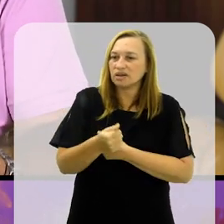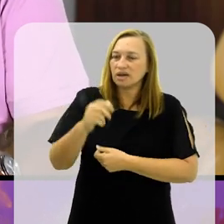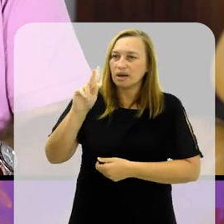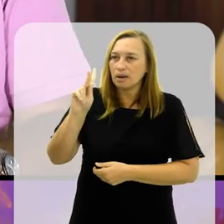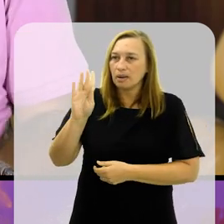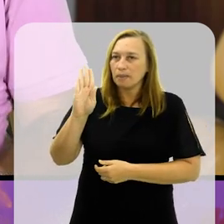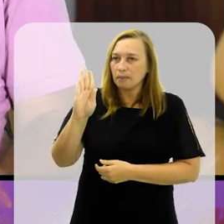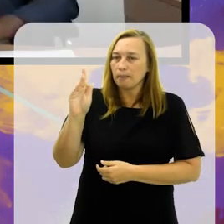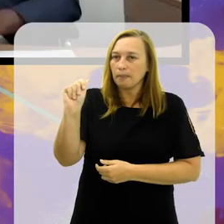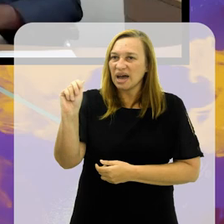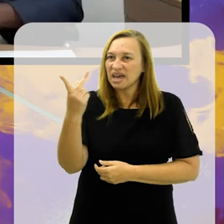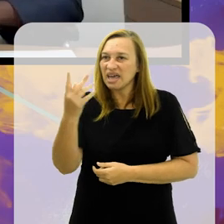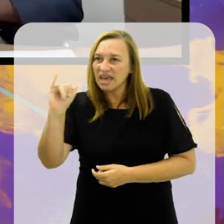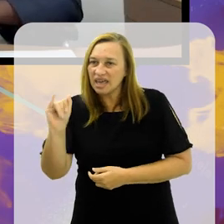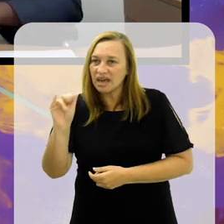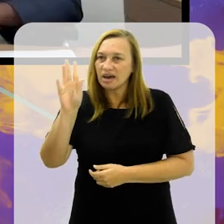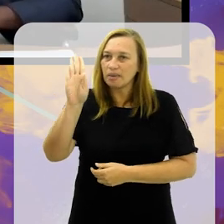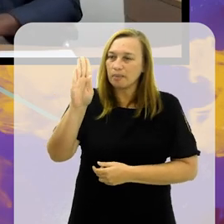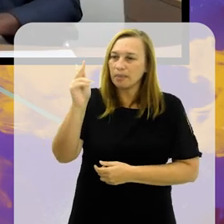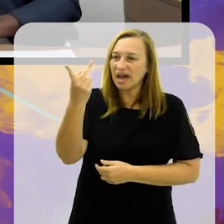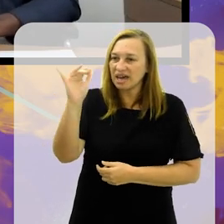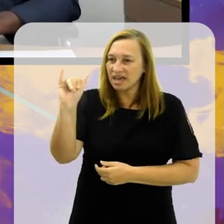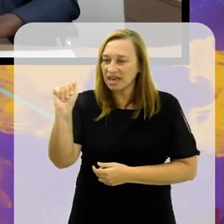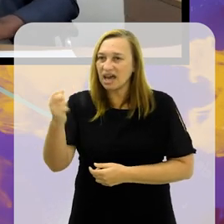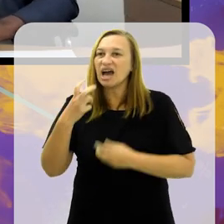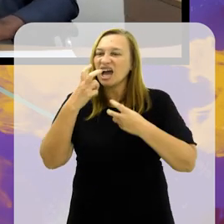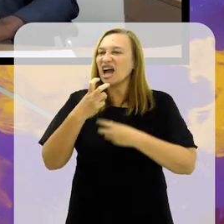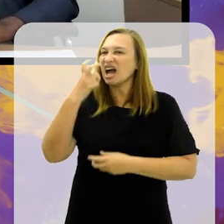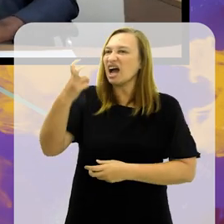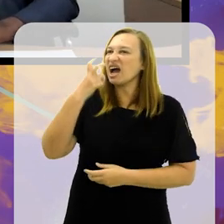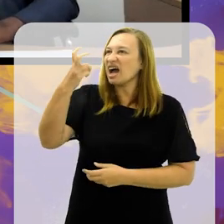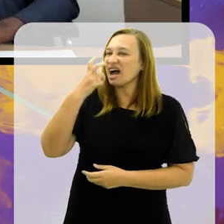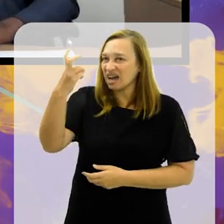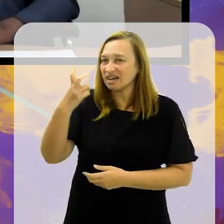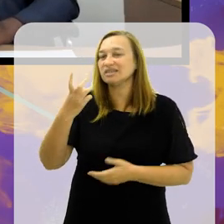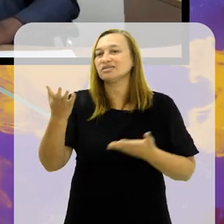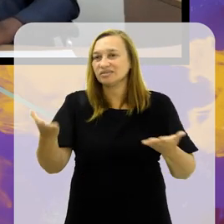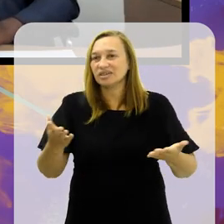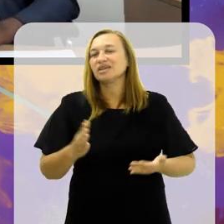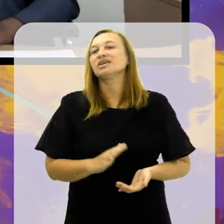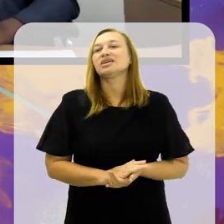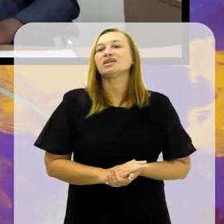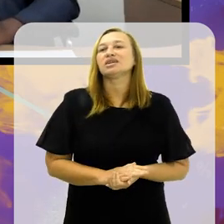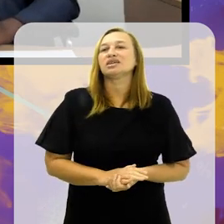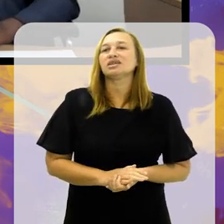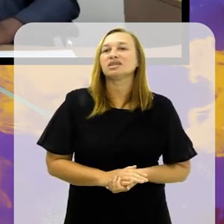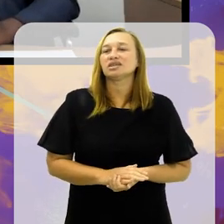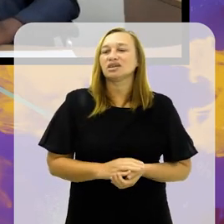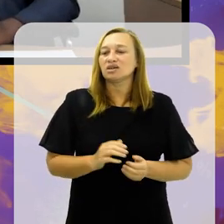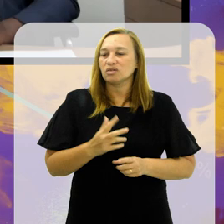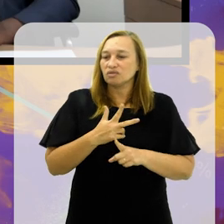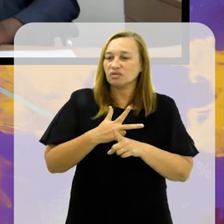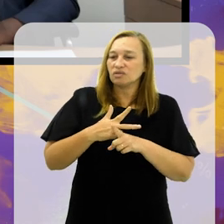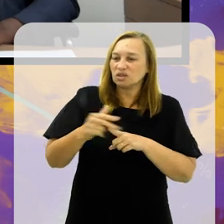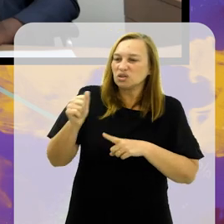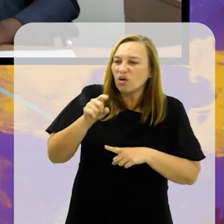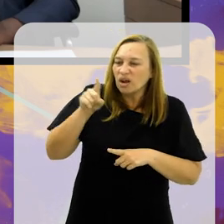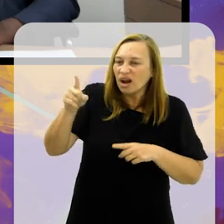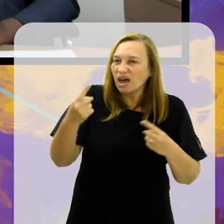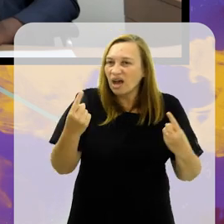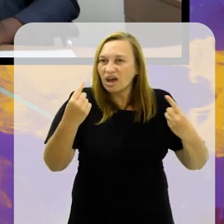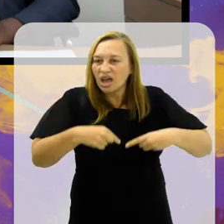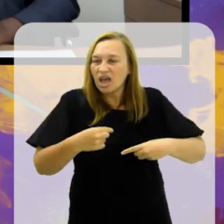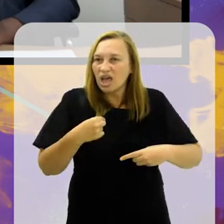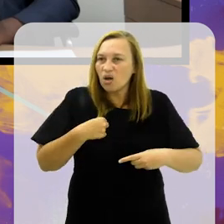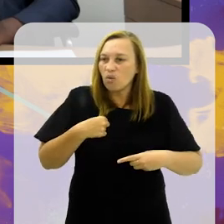Bahia! É assim que eles gritam lá na Fonte Nova. Fiz vários jogos na Fonte Nova, no Barradão, lá com o Vitória, quando era